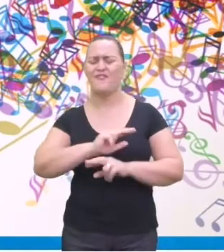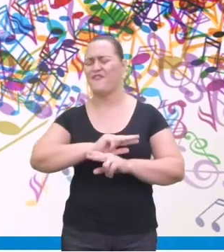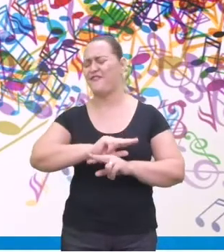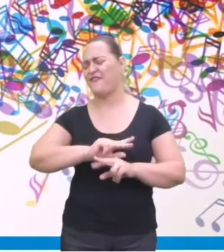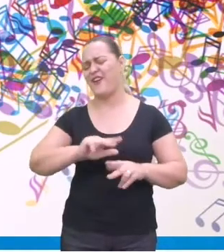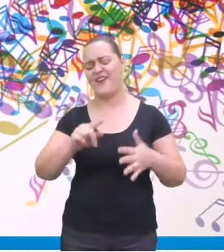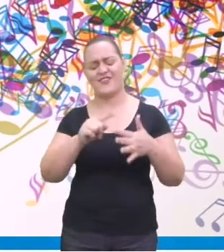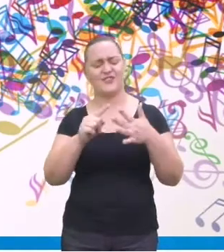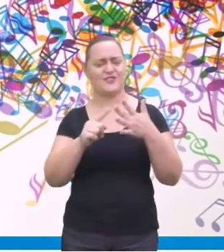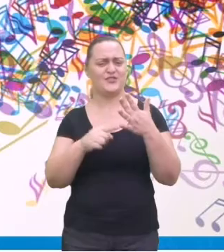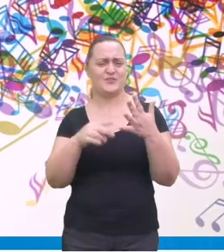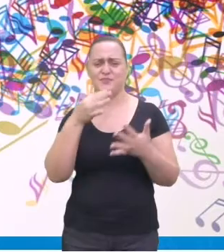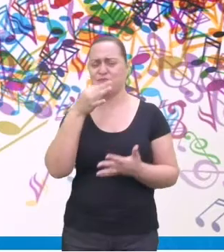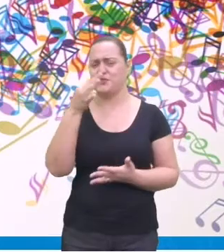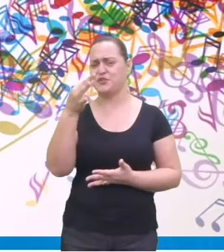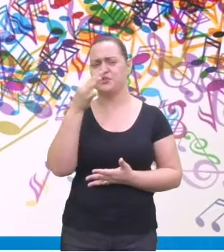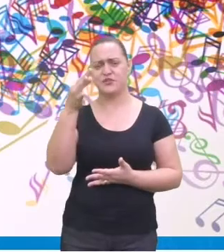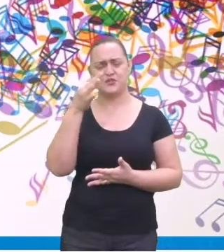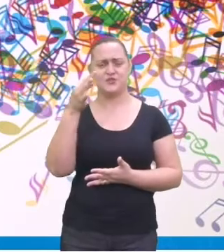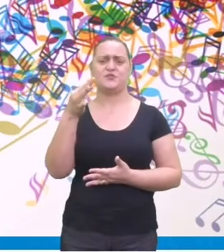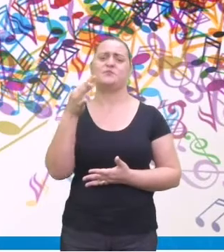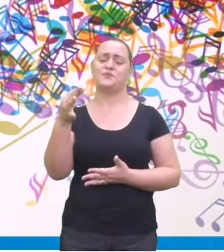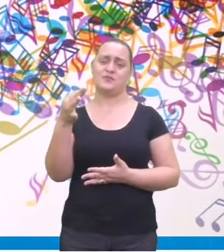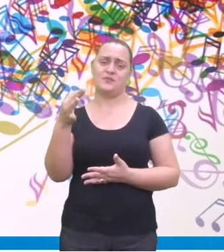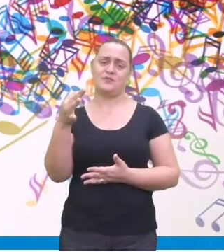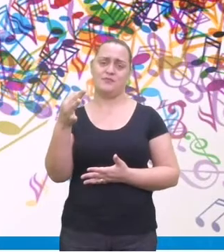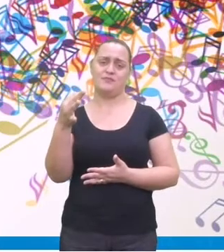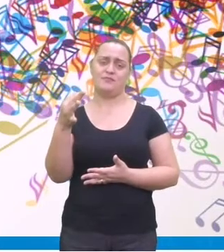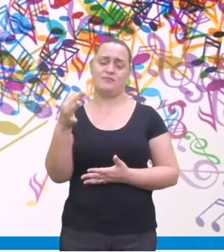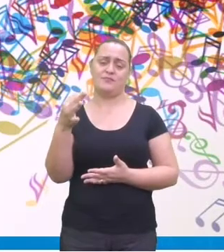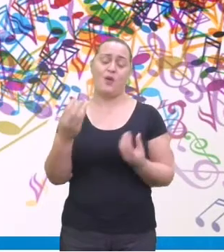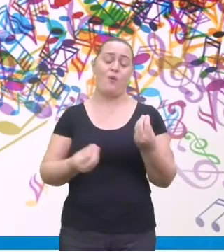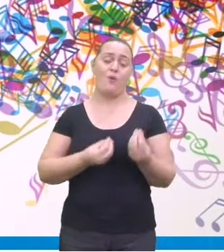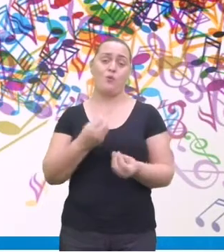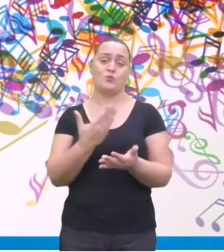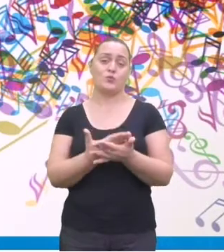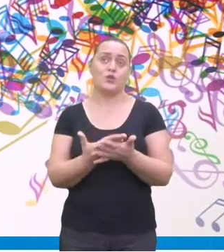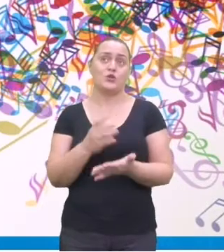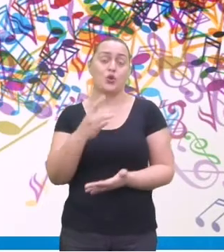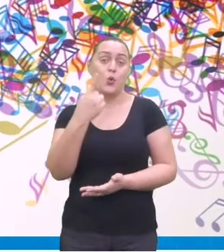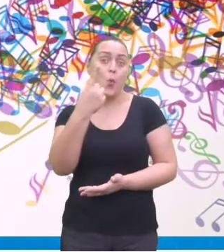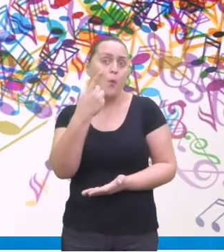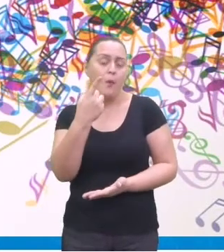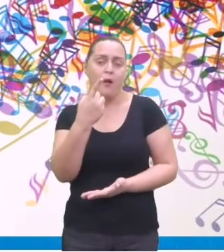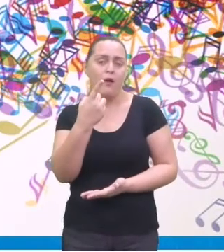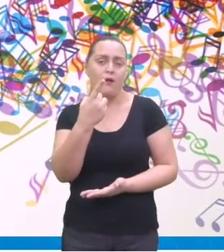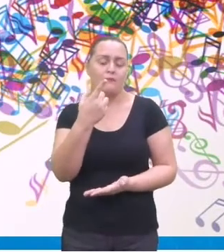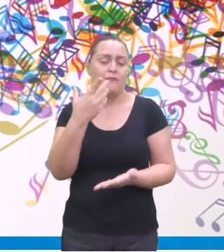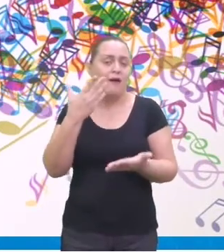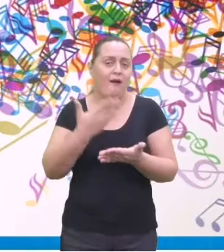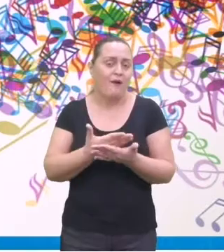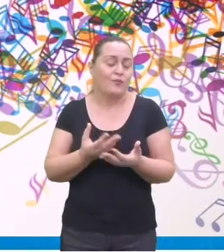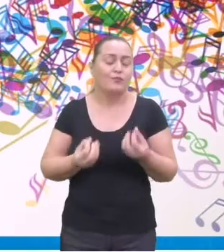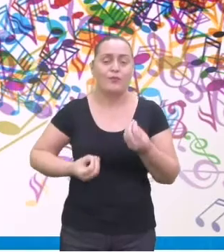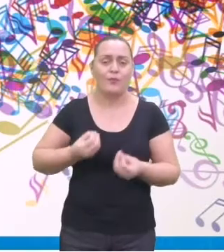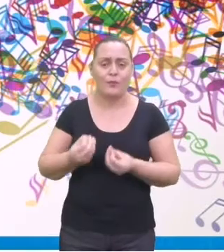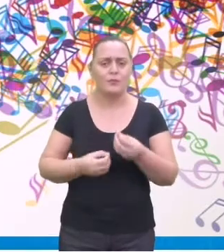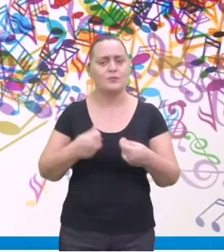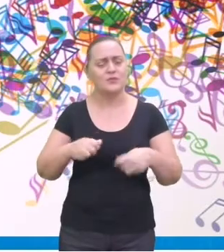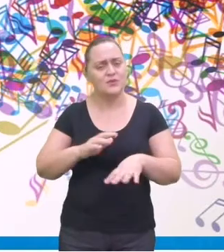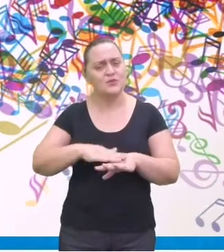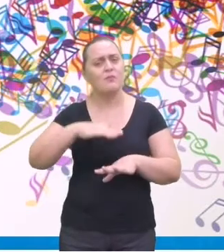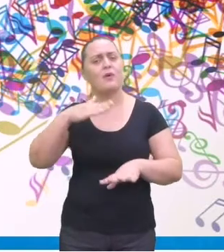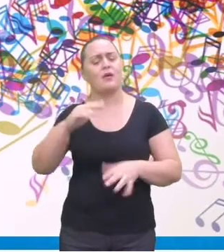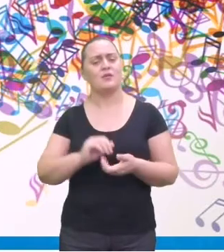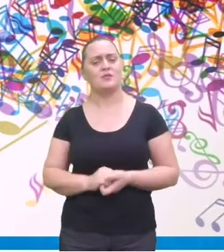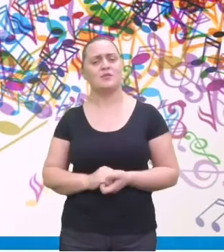né? A nova moda aqui agora. Por sermos um país de dimensões continentais e dividido em